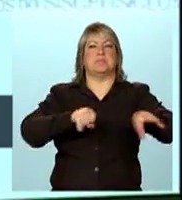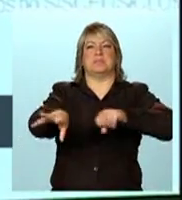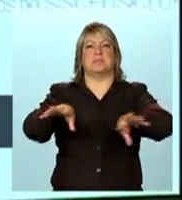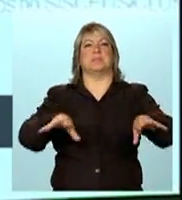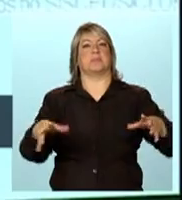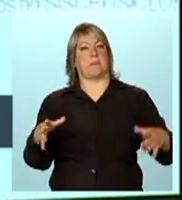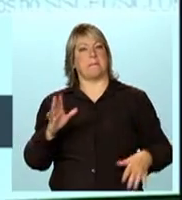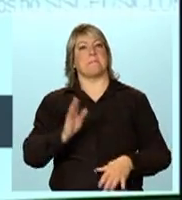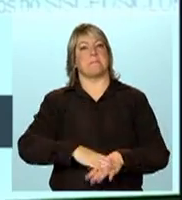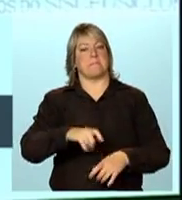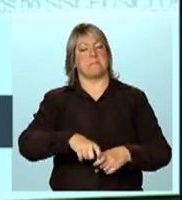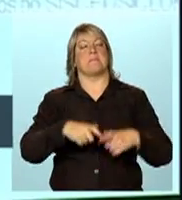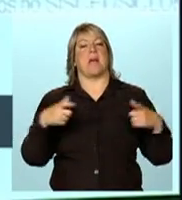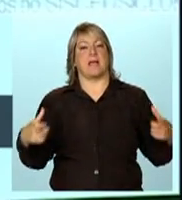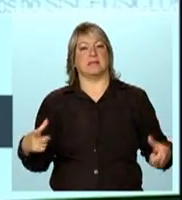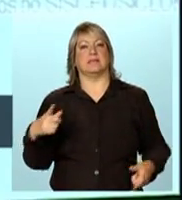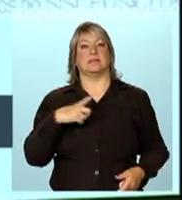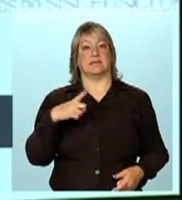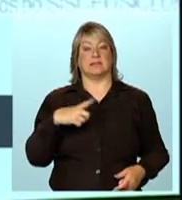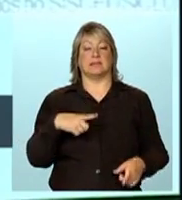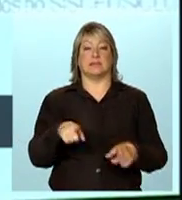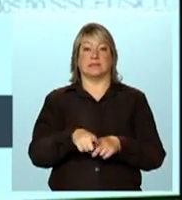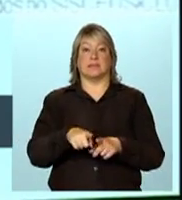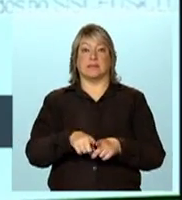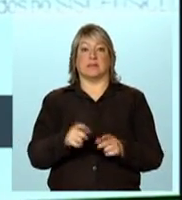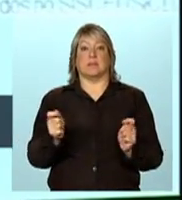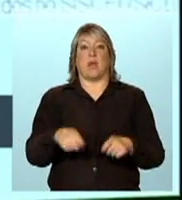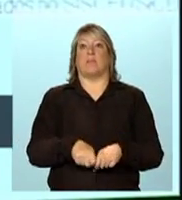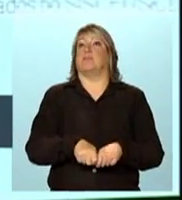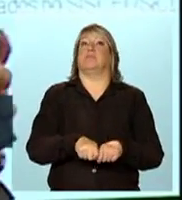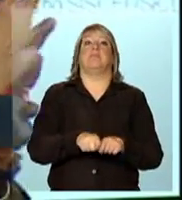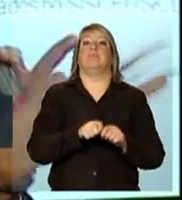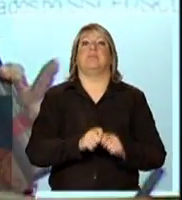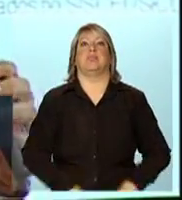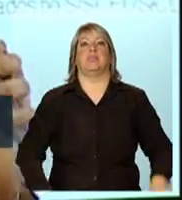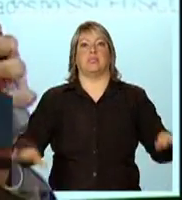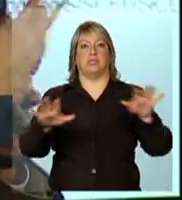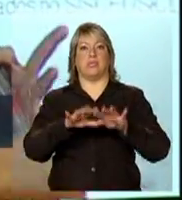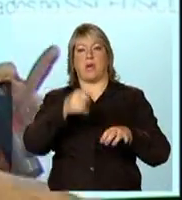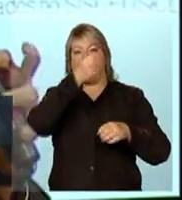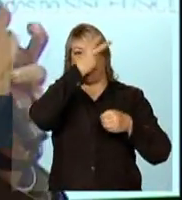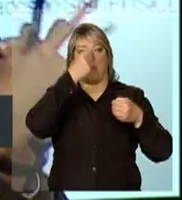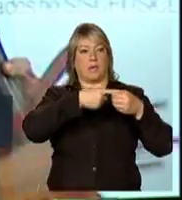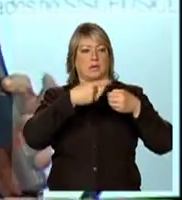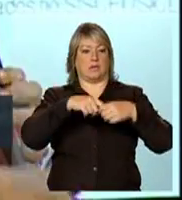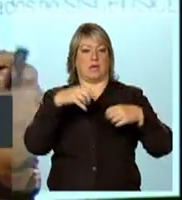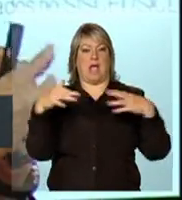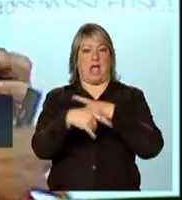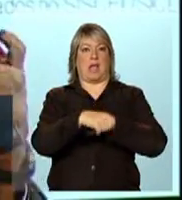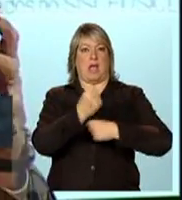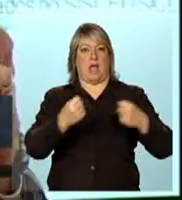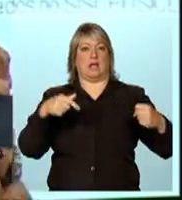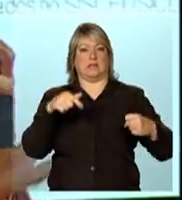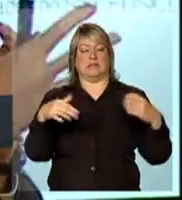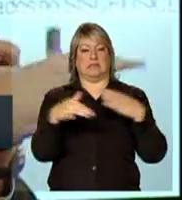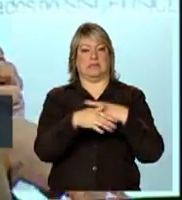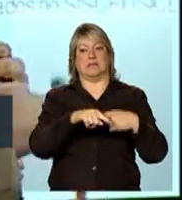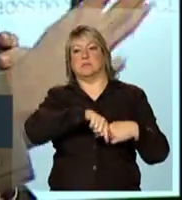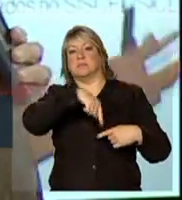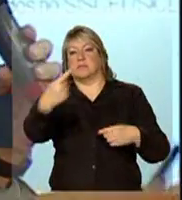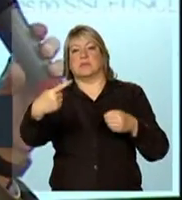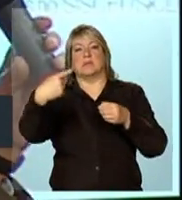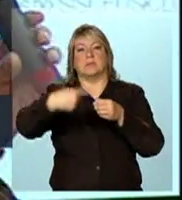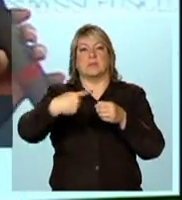risco de transmissão, inclusive a possibilidade de disseminação de municípios grandes, de região metropolitana para interior,